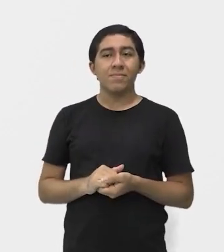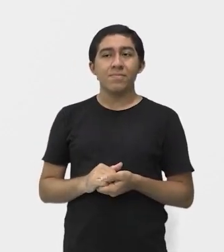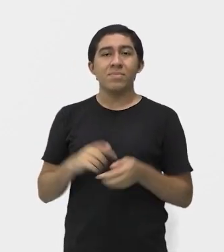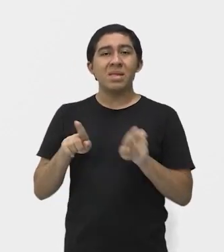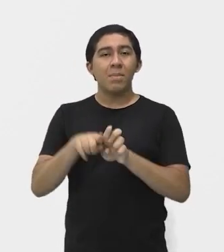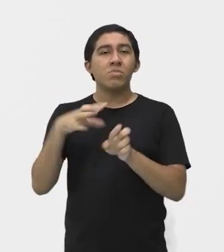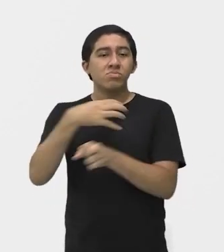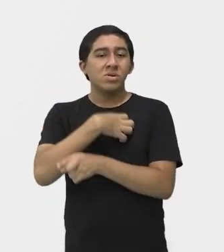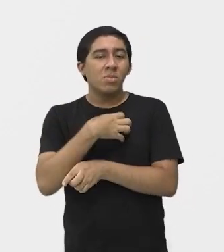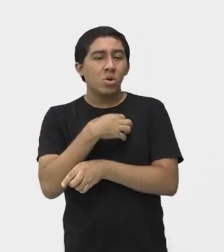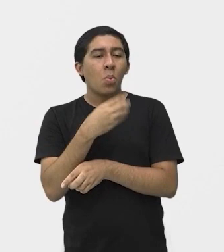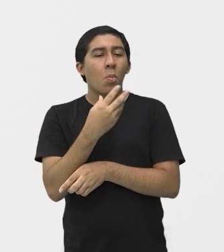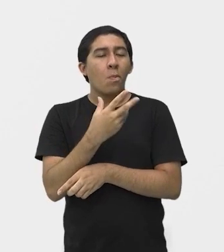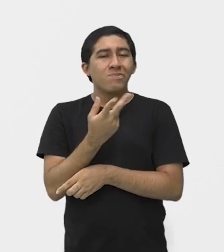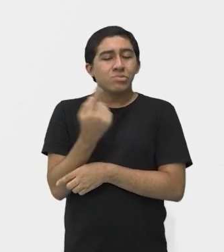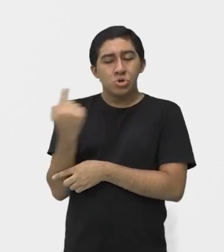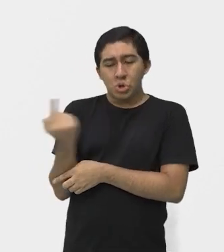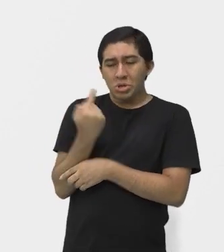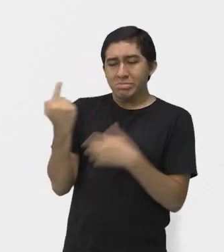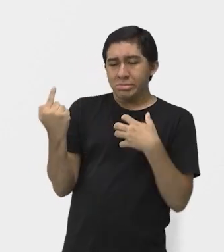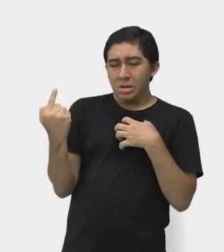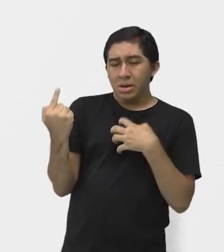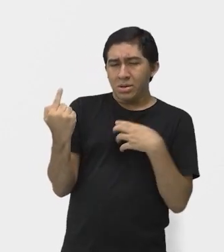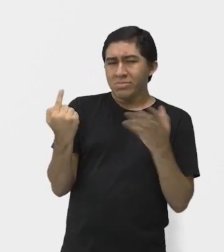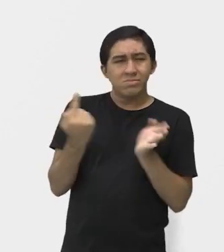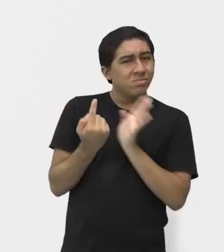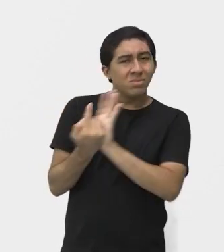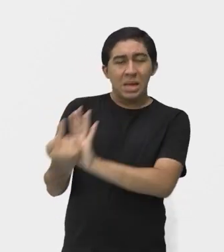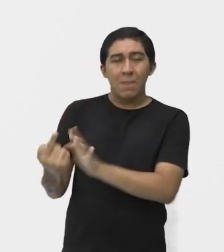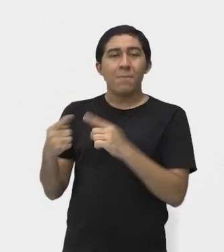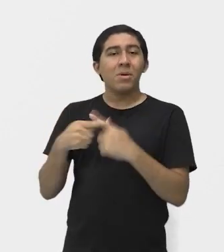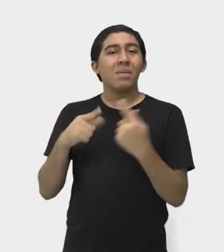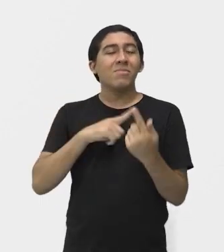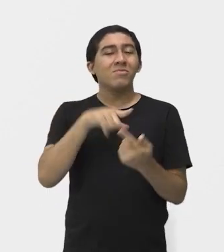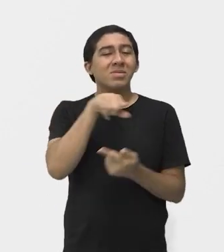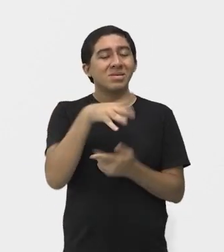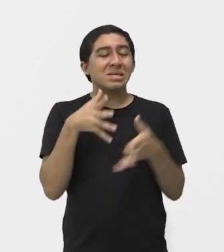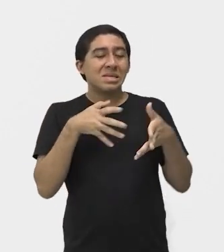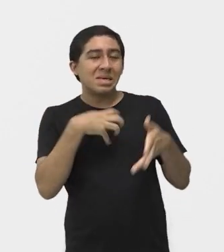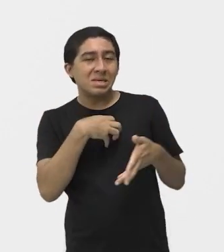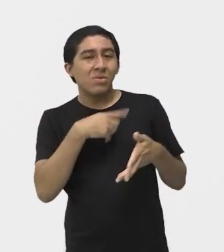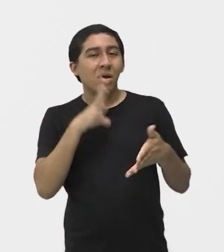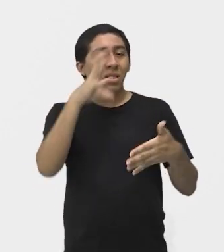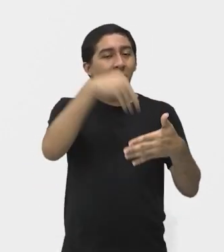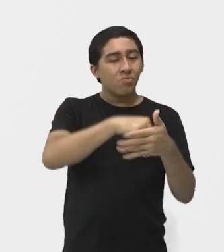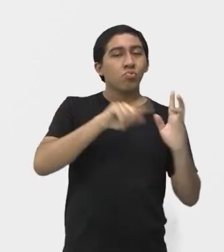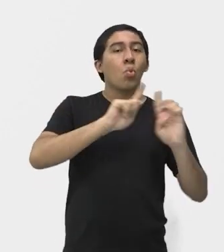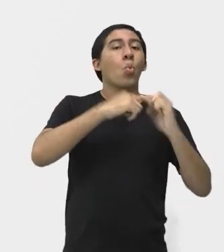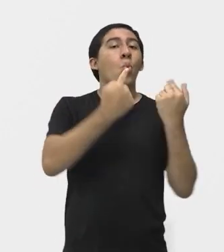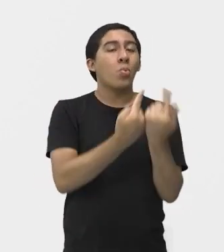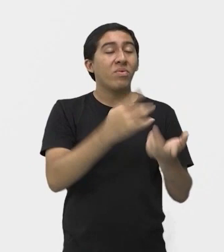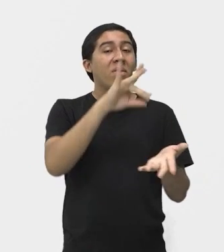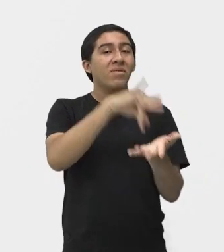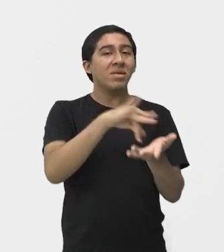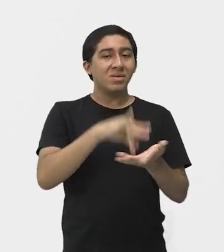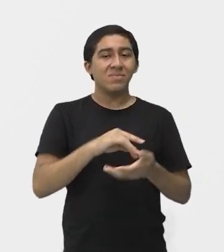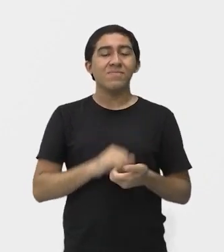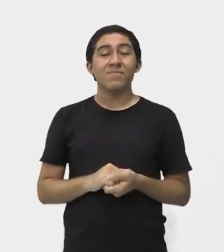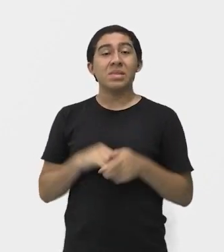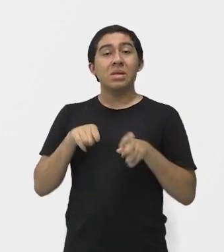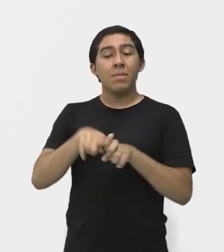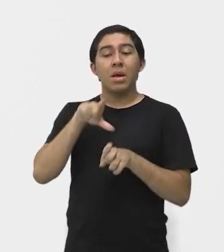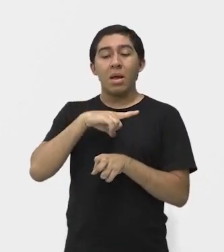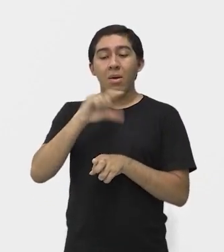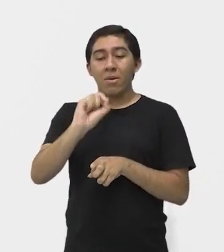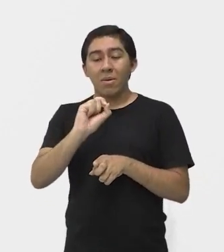O sentimento de solidão vai embora, porque você vai se sentir membro daquele corpo, daquele grupo ali, né? Além disso, por ser uma